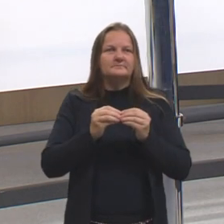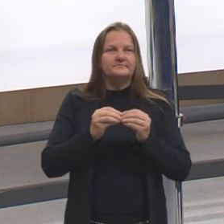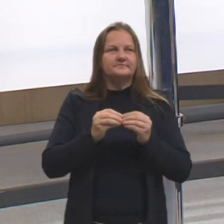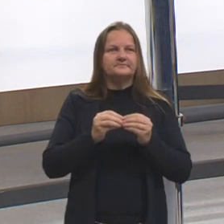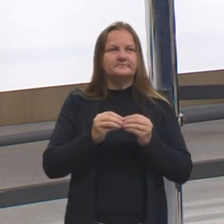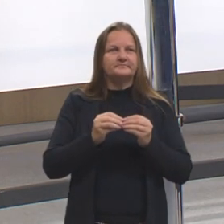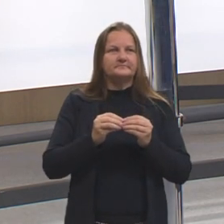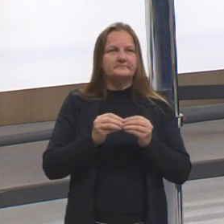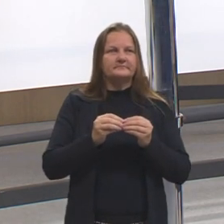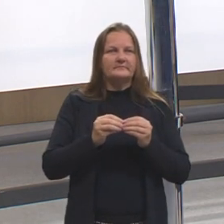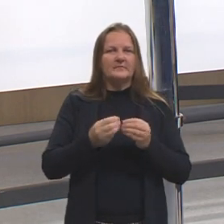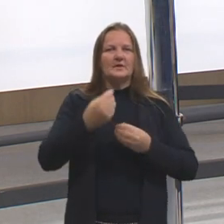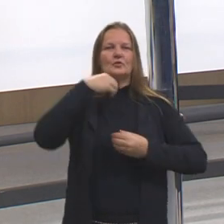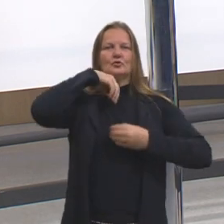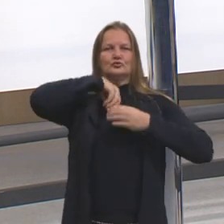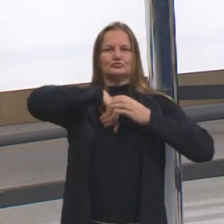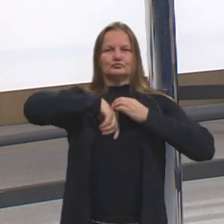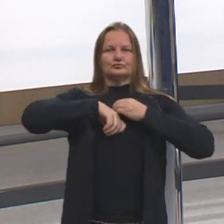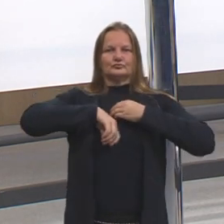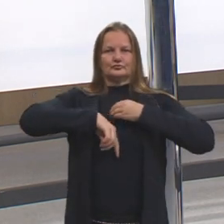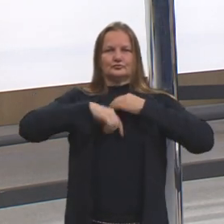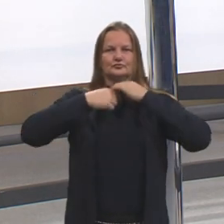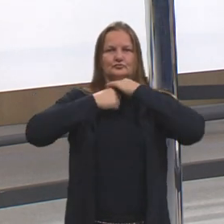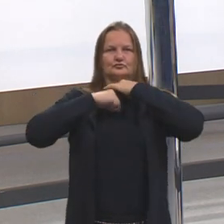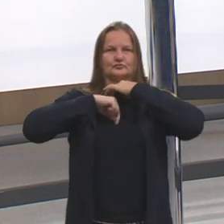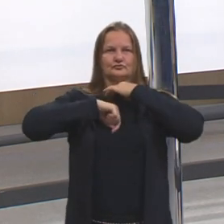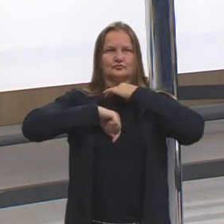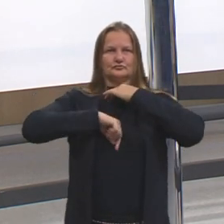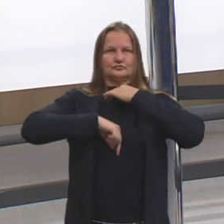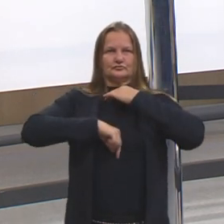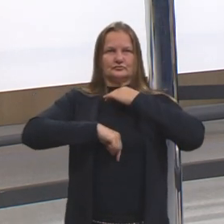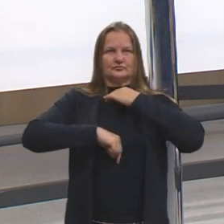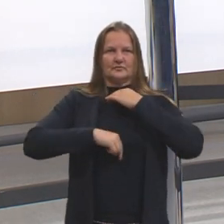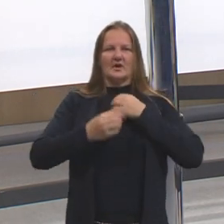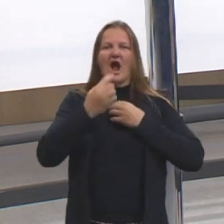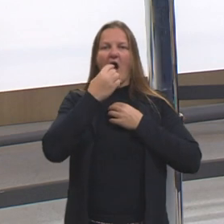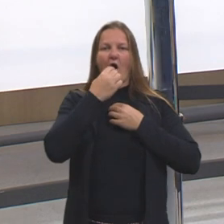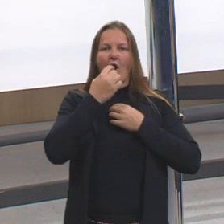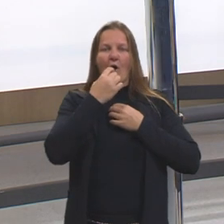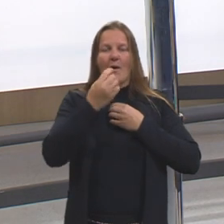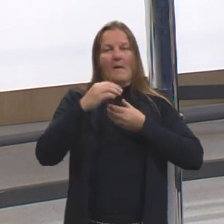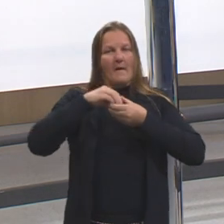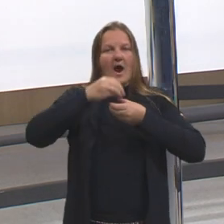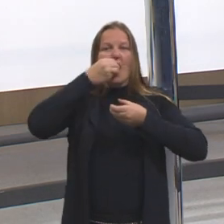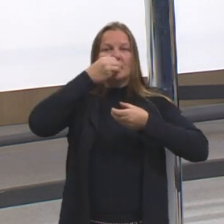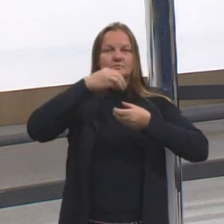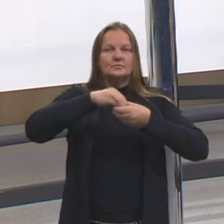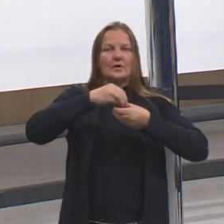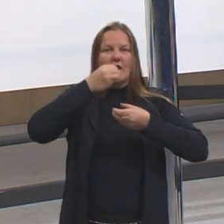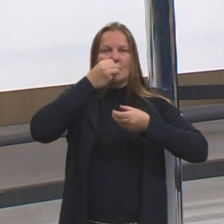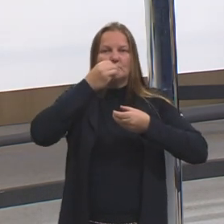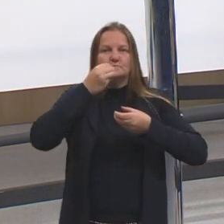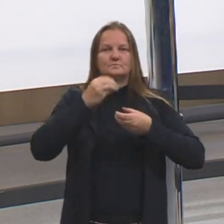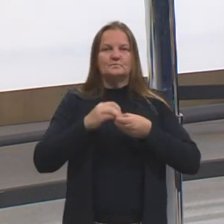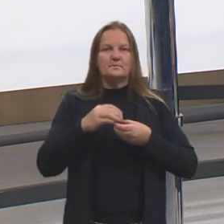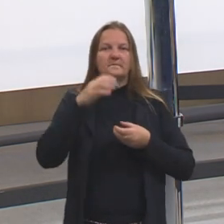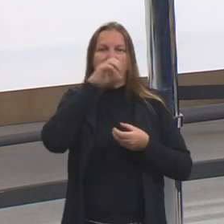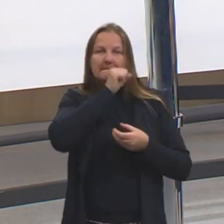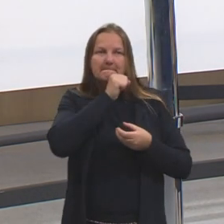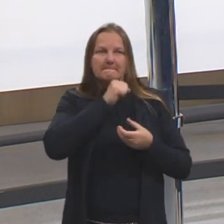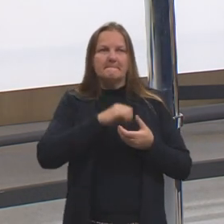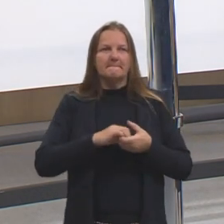aí vai indo lá no esôfago, no esôfago ainda não, está enchendo a boca. Está enchendo a boca de pão.